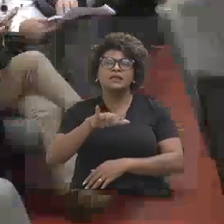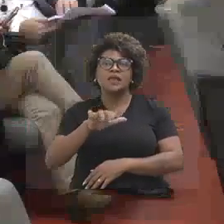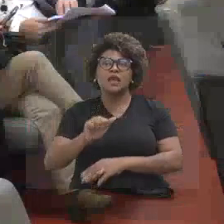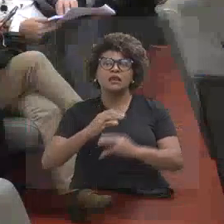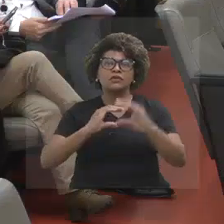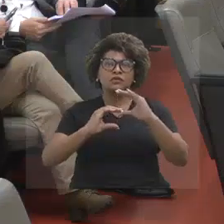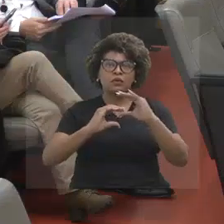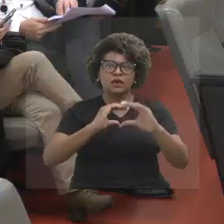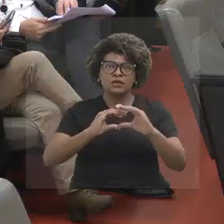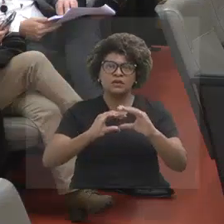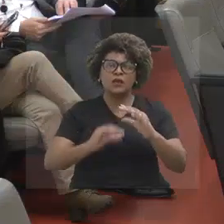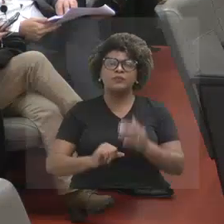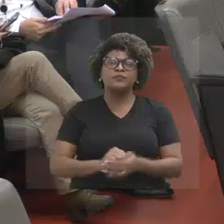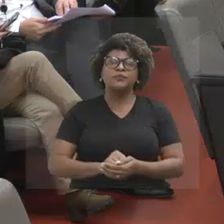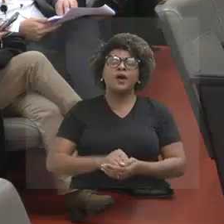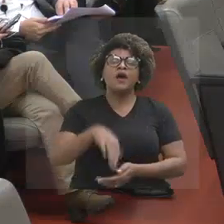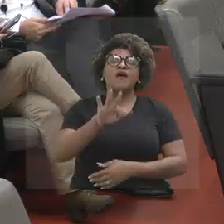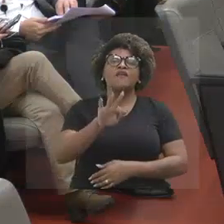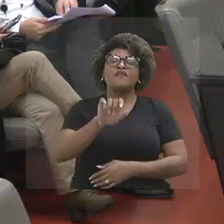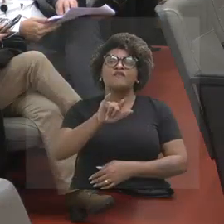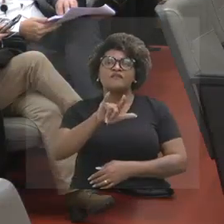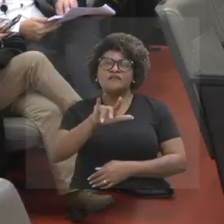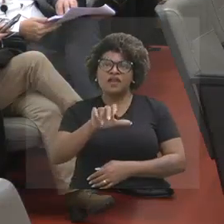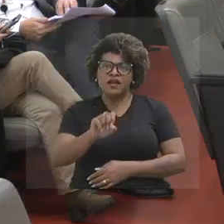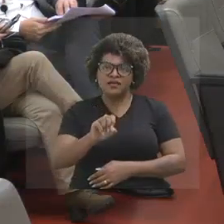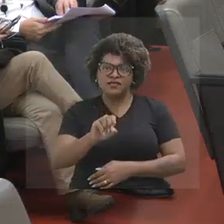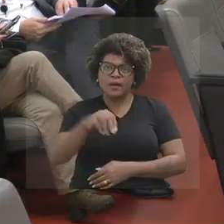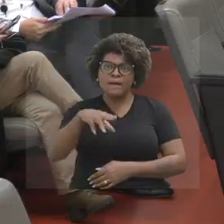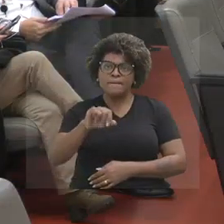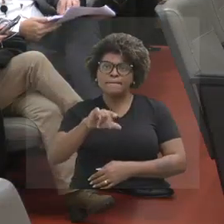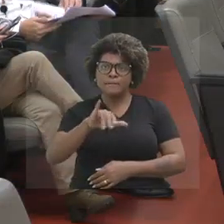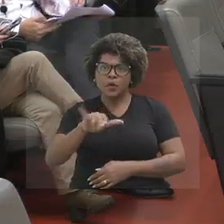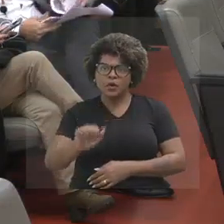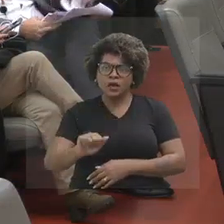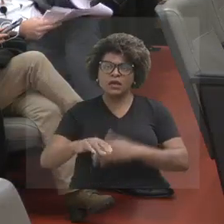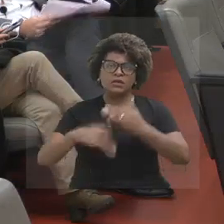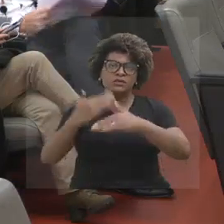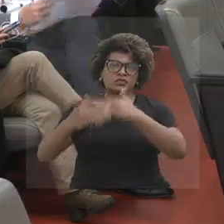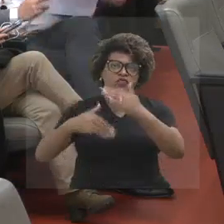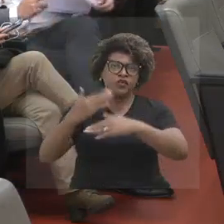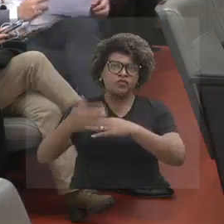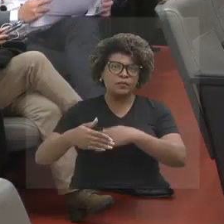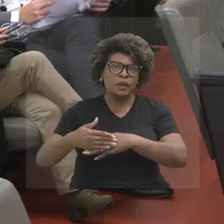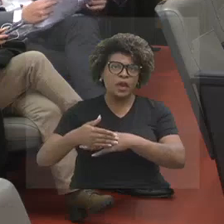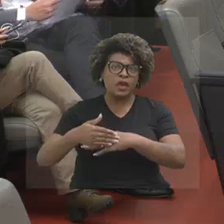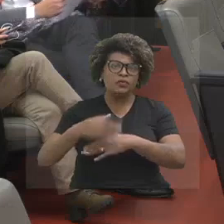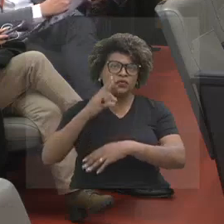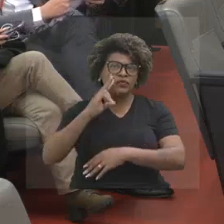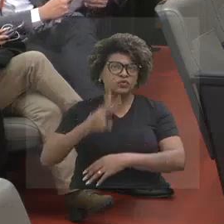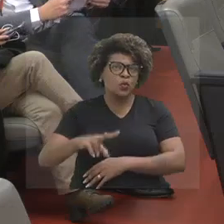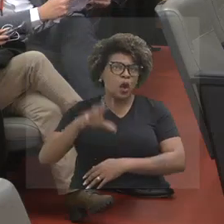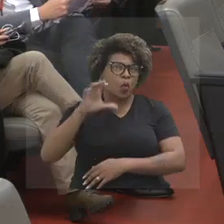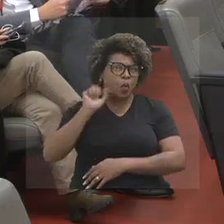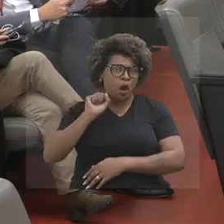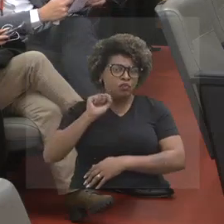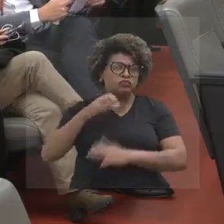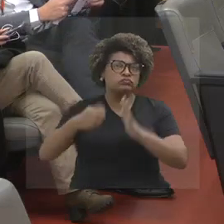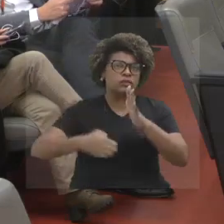Moreira, diretora de Promoção e Desenvolvimento do Audiovisual da Empresa Mineira de Comunicação,